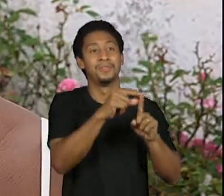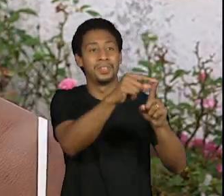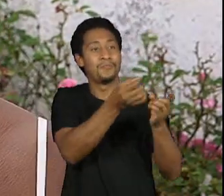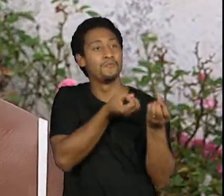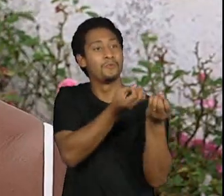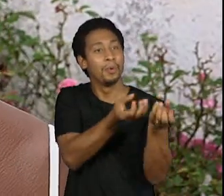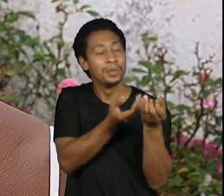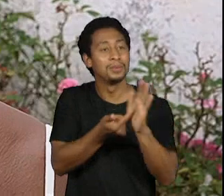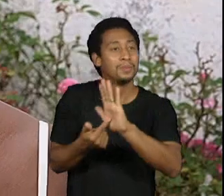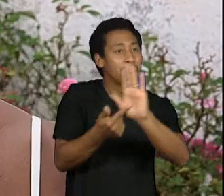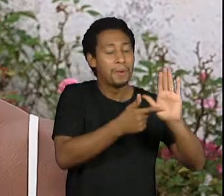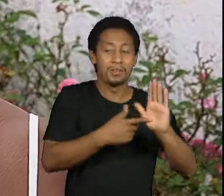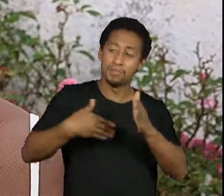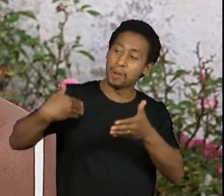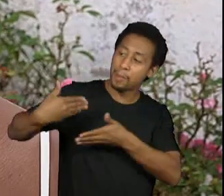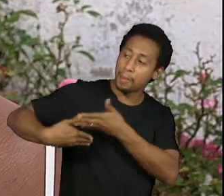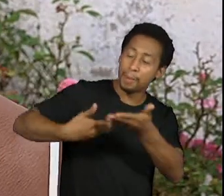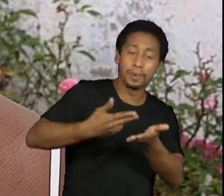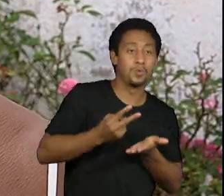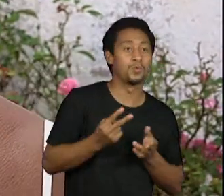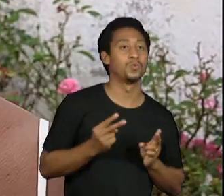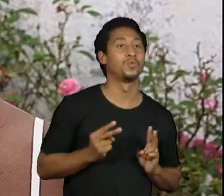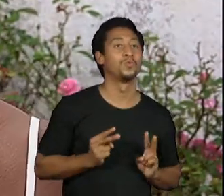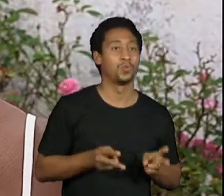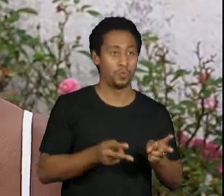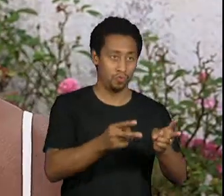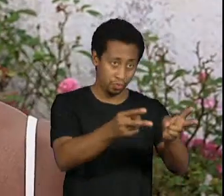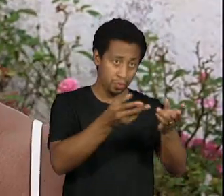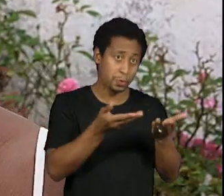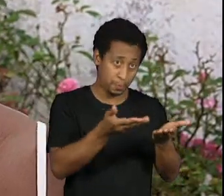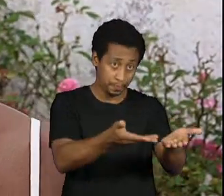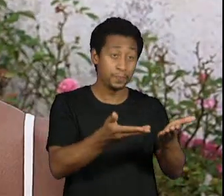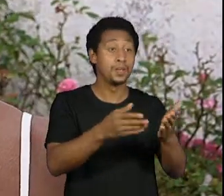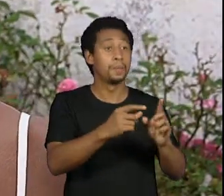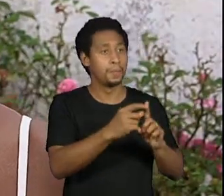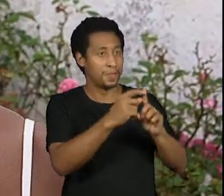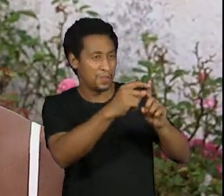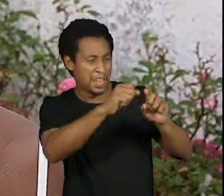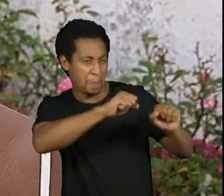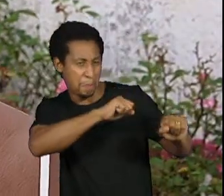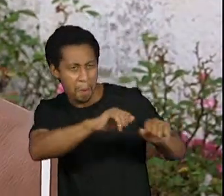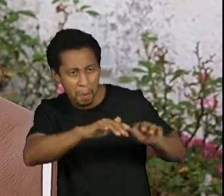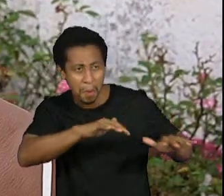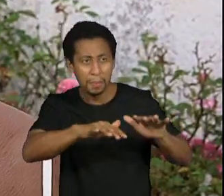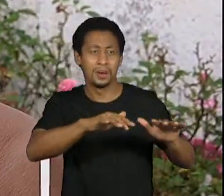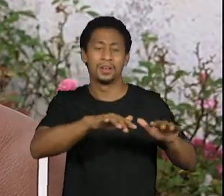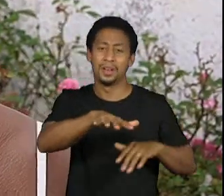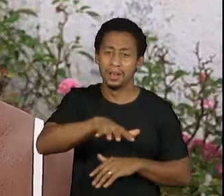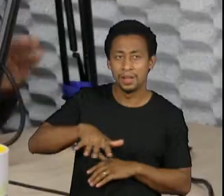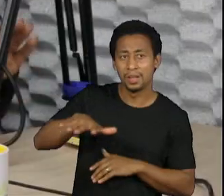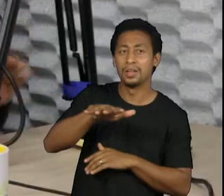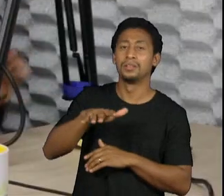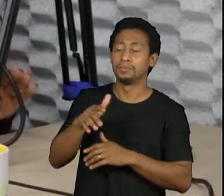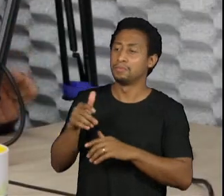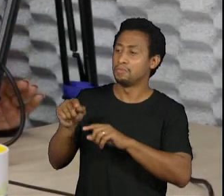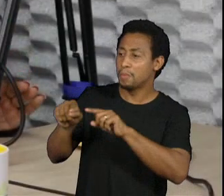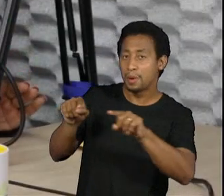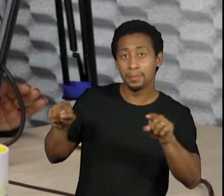e tanta continuidade, né? Então, eu acho que esse é o caso de veículos como periferia em movimento, mural e tantos outros. Esse é o Negata Pod,